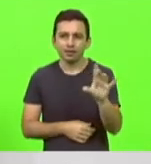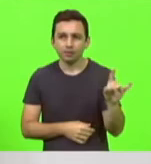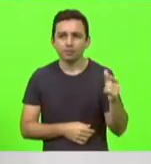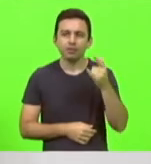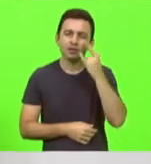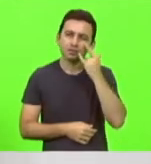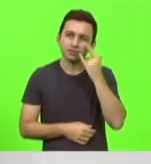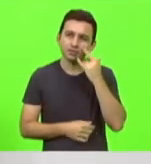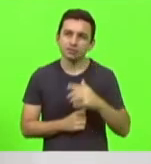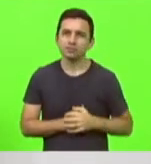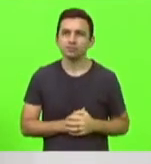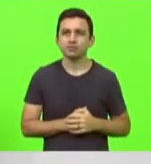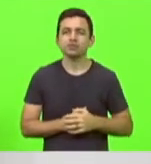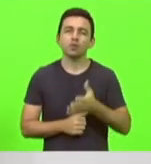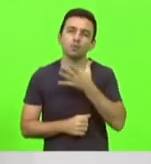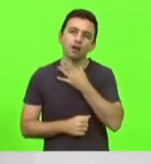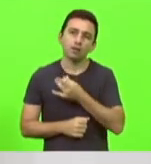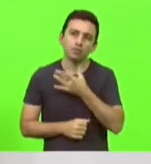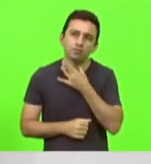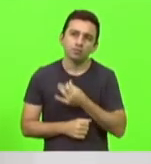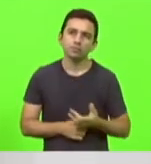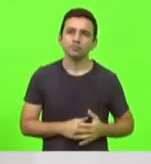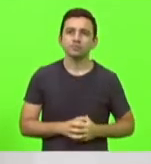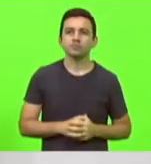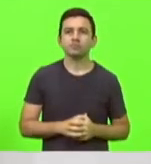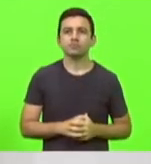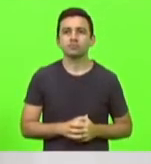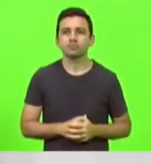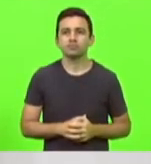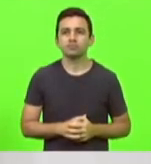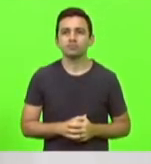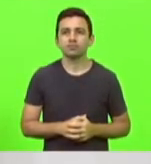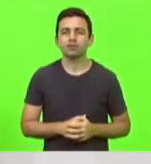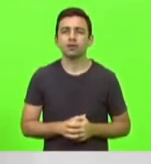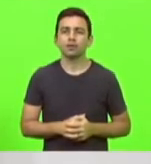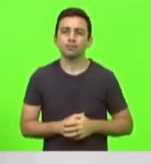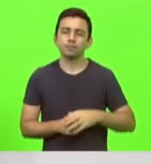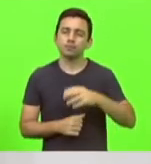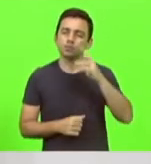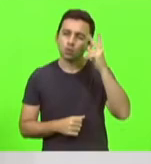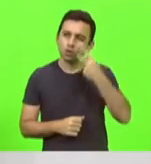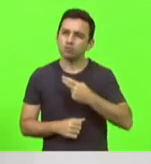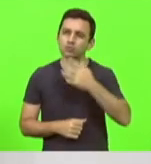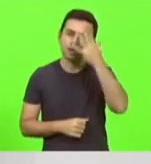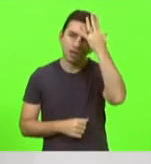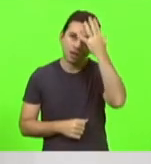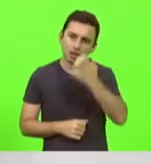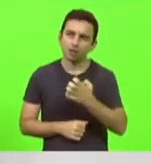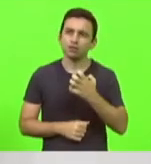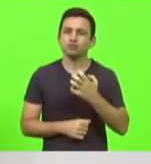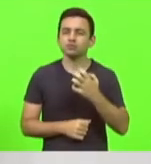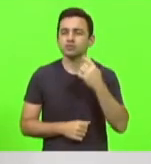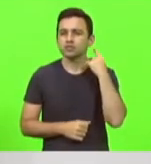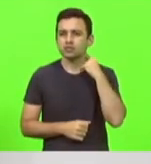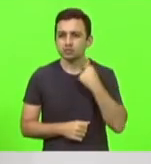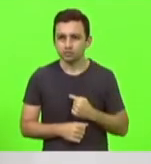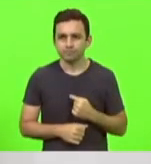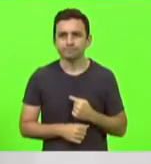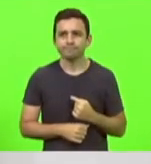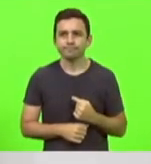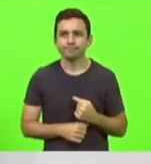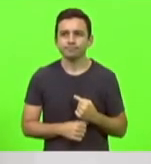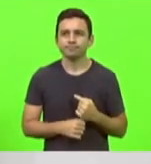deputado Cobalquine, deputado Milton Obos, Ismael, Silvio, que é uma grande